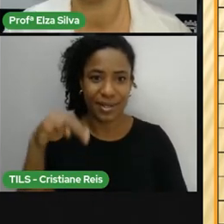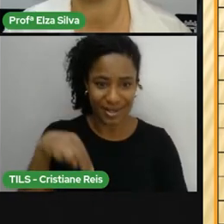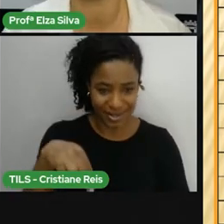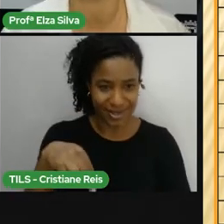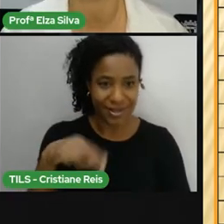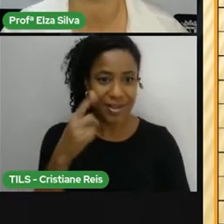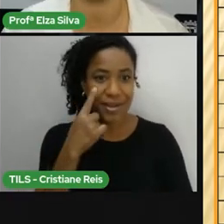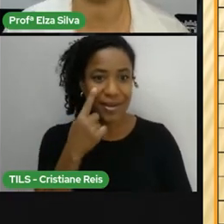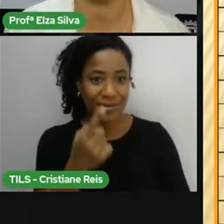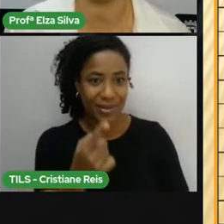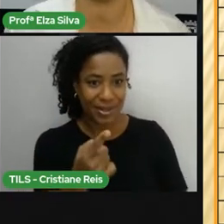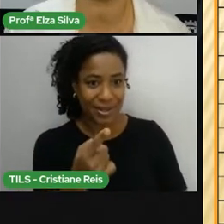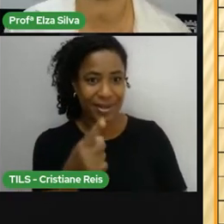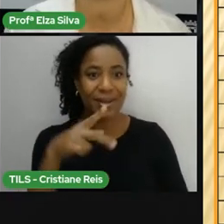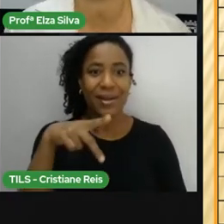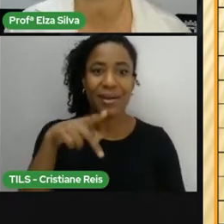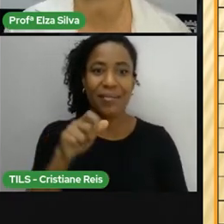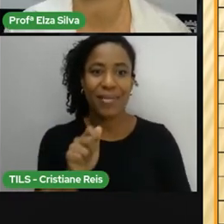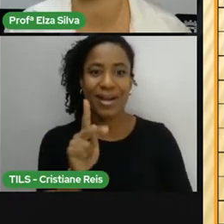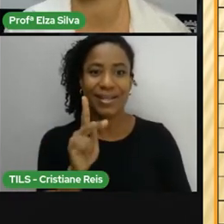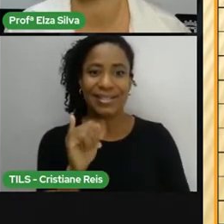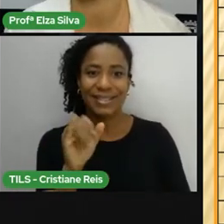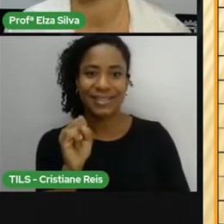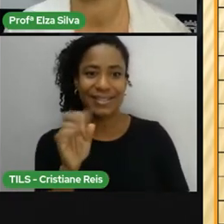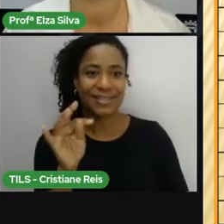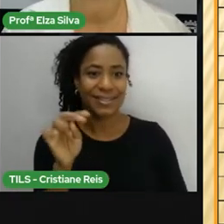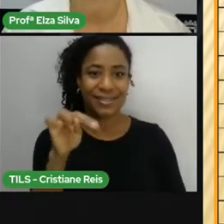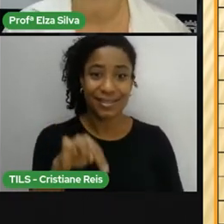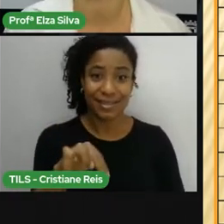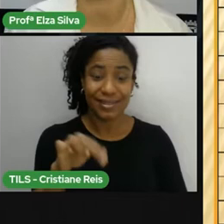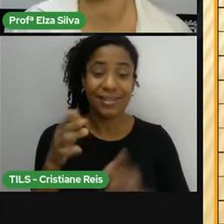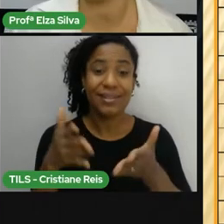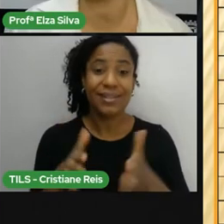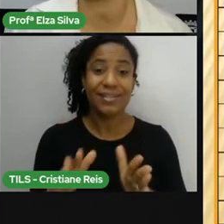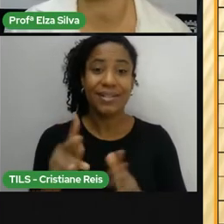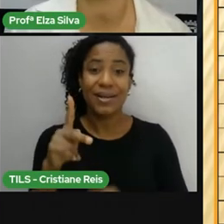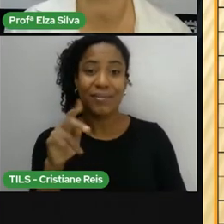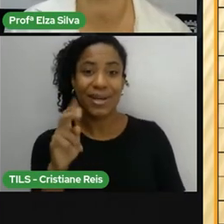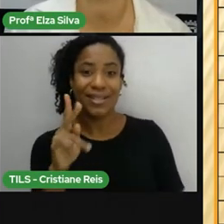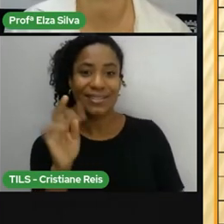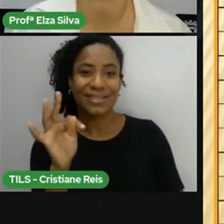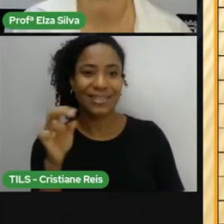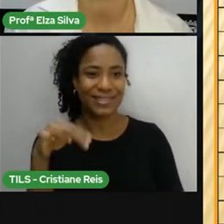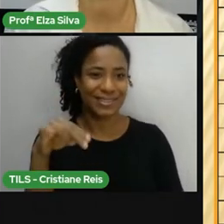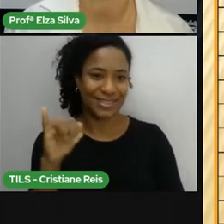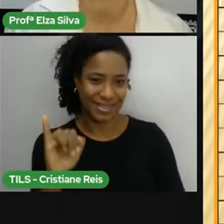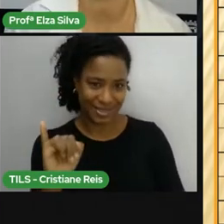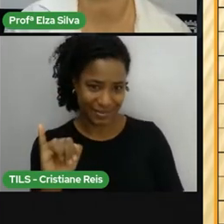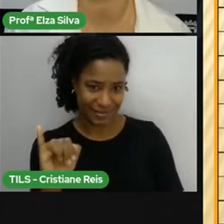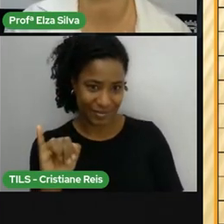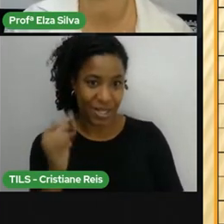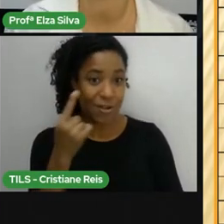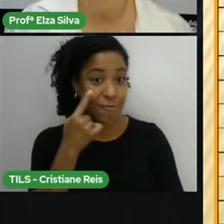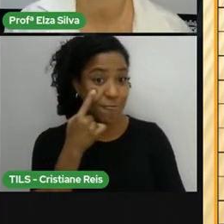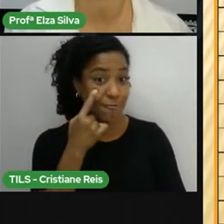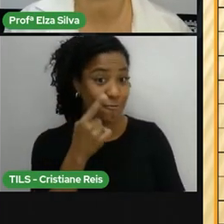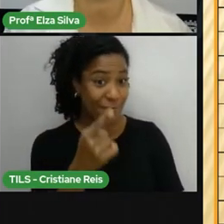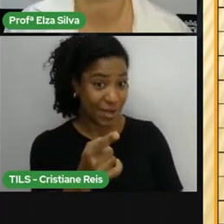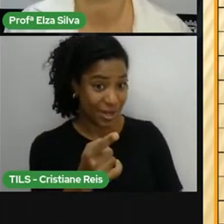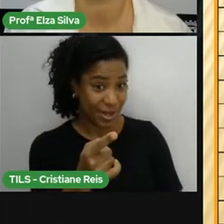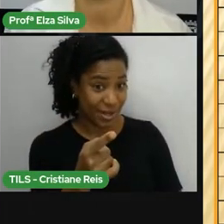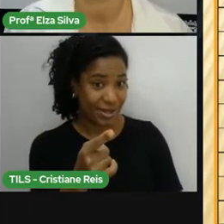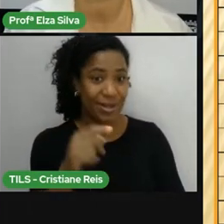Que nasce no Paquistão É paquistanês Scotland Escócia Escócia Scotch